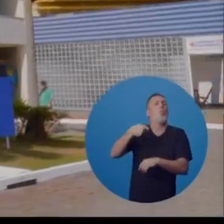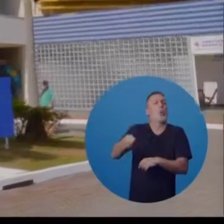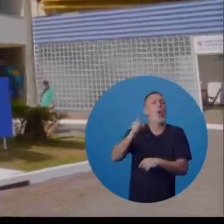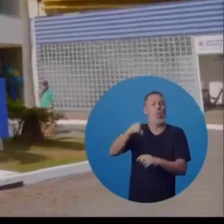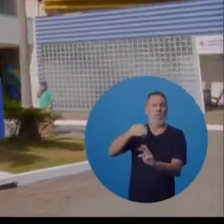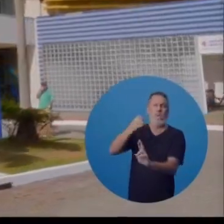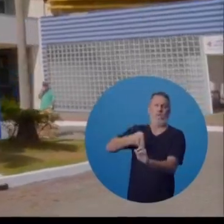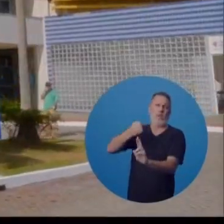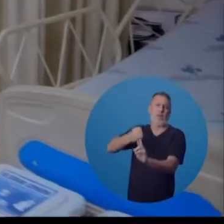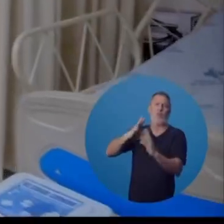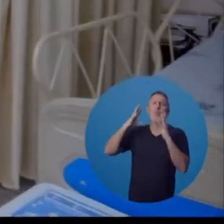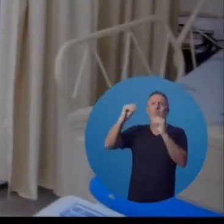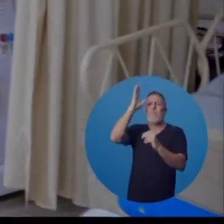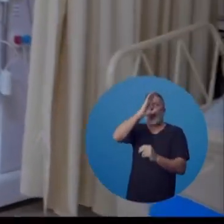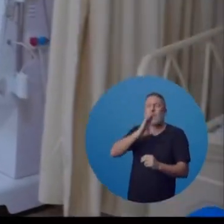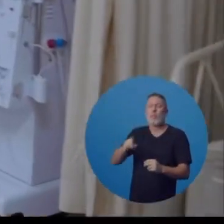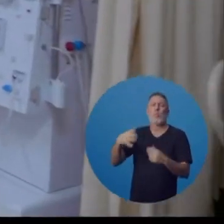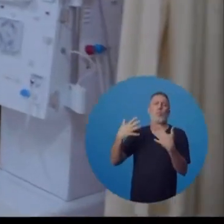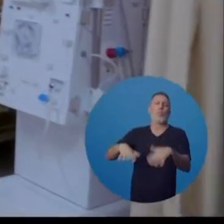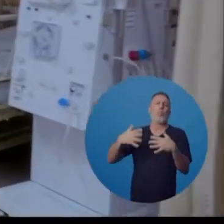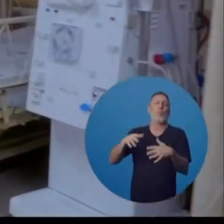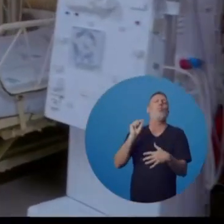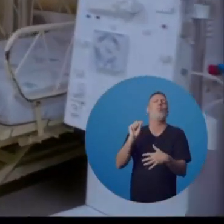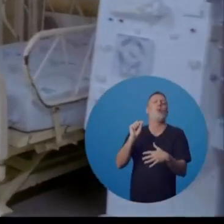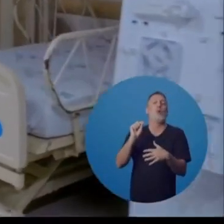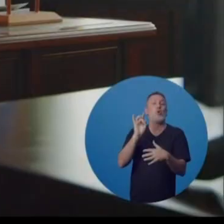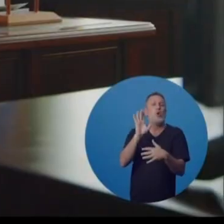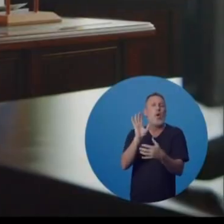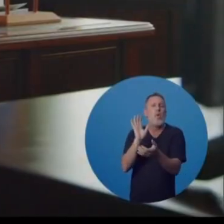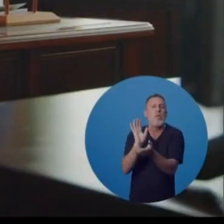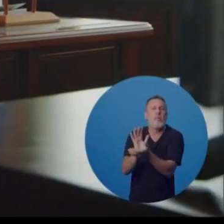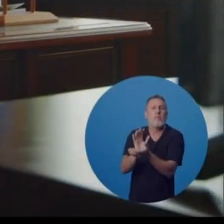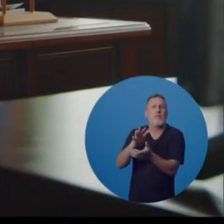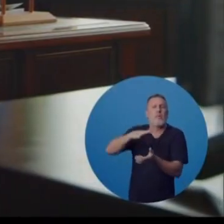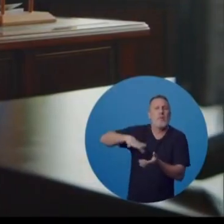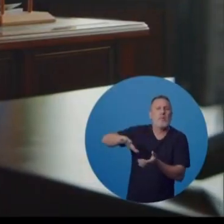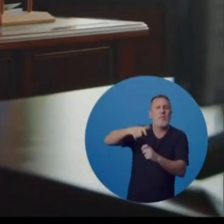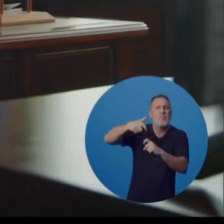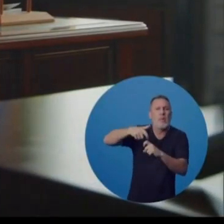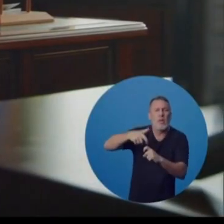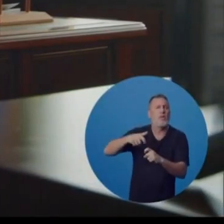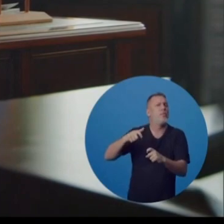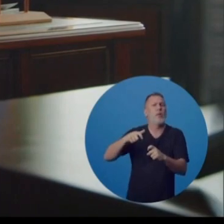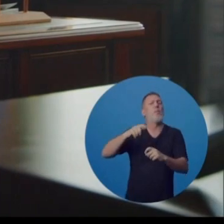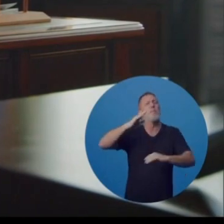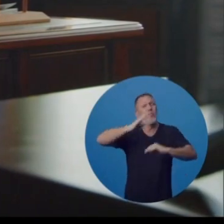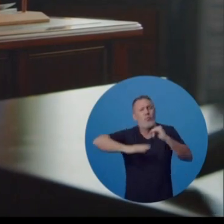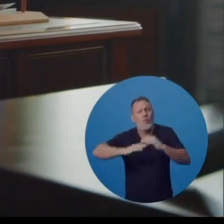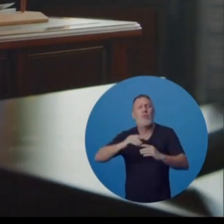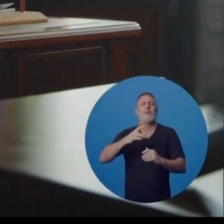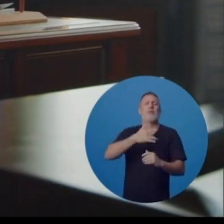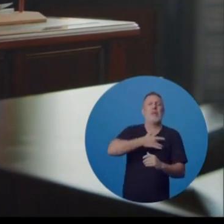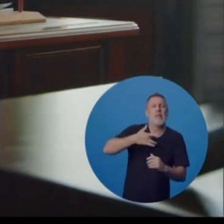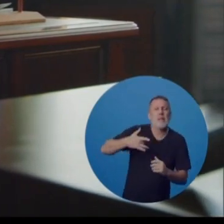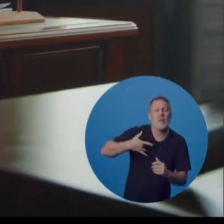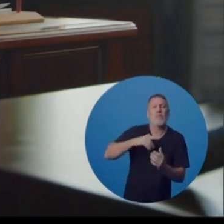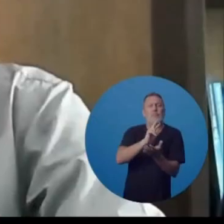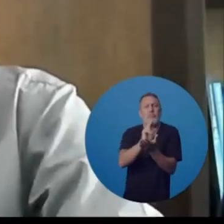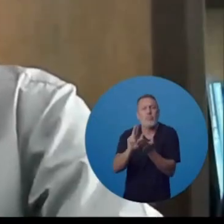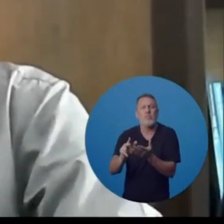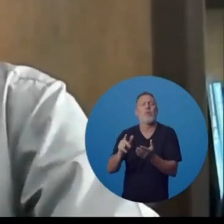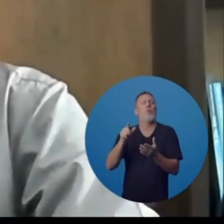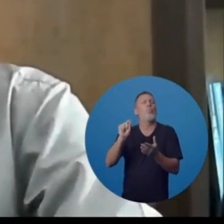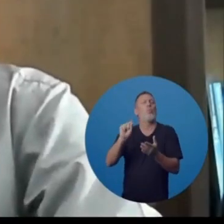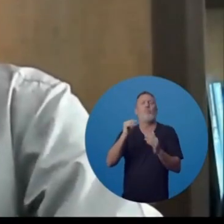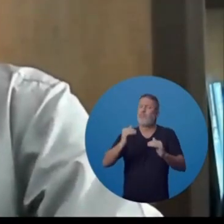um hospital que virou uma grande referência no Brasil. Não só a equipe do Jaime, mas os profissionais da área de saúde